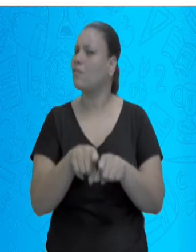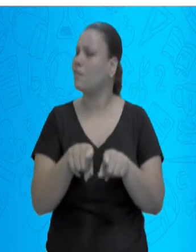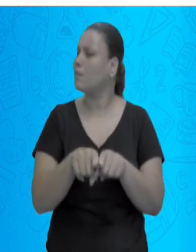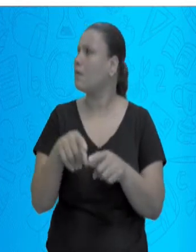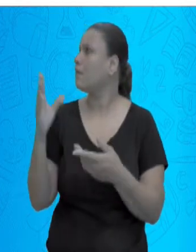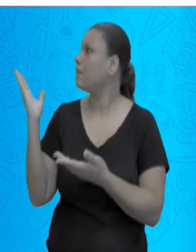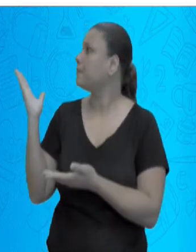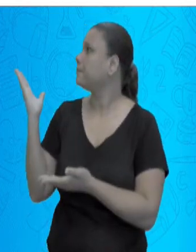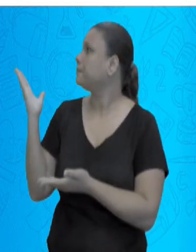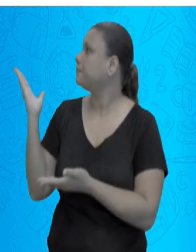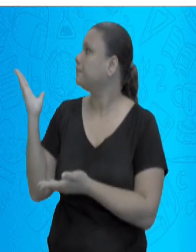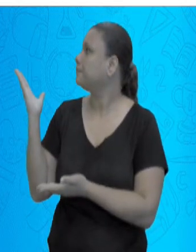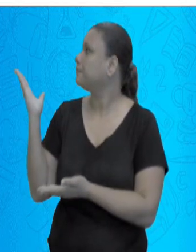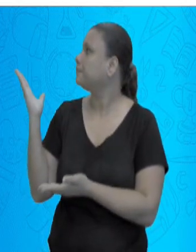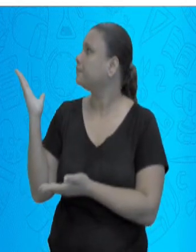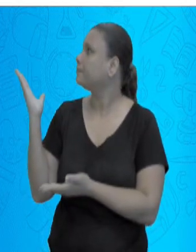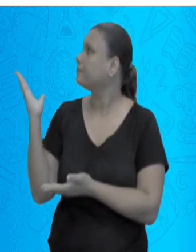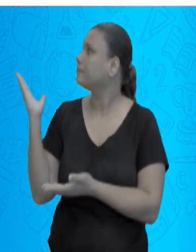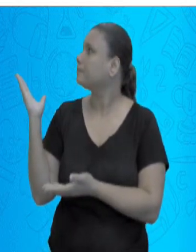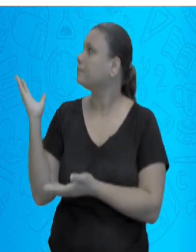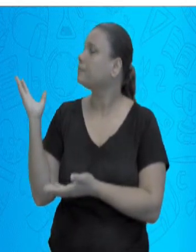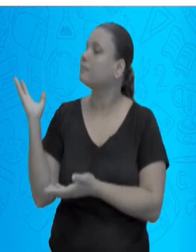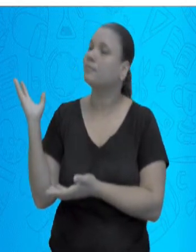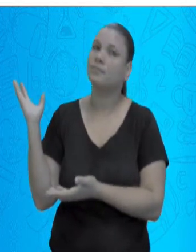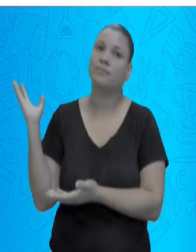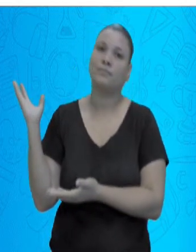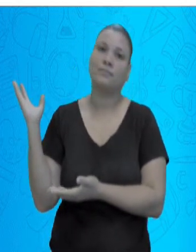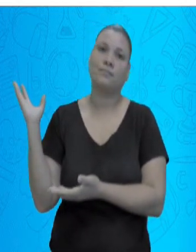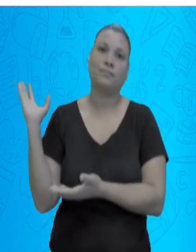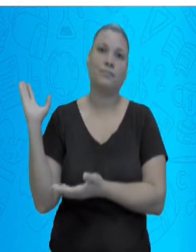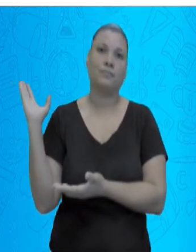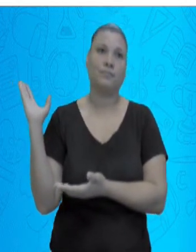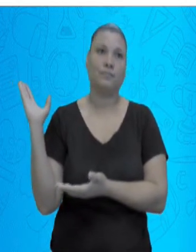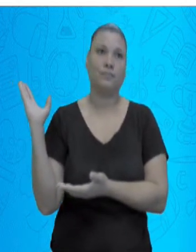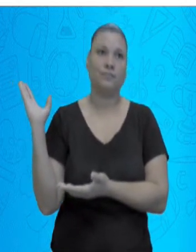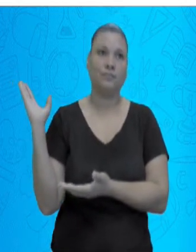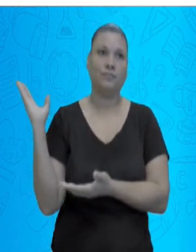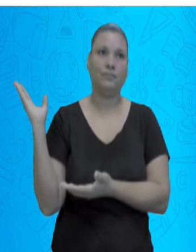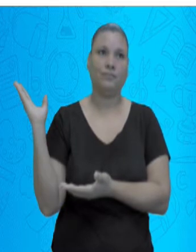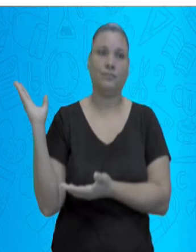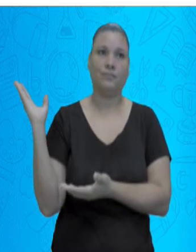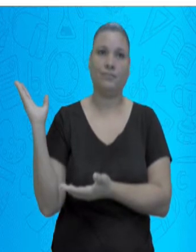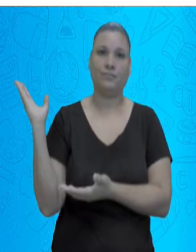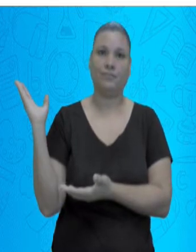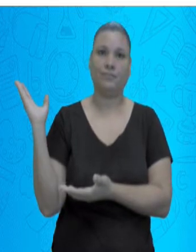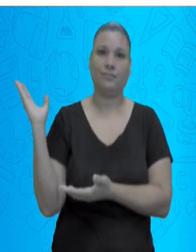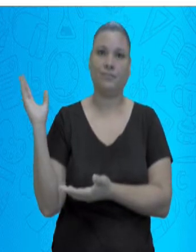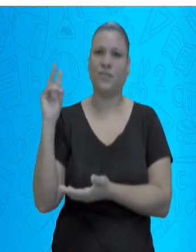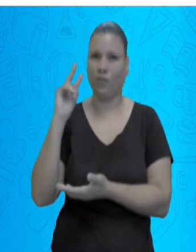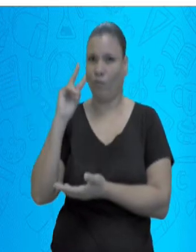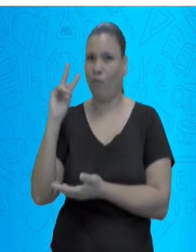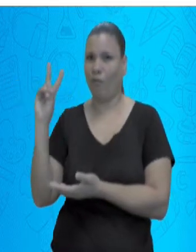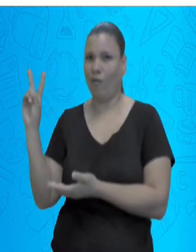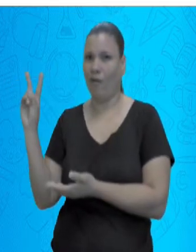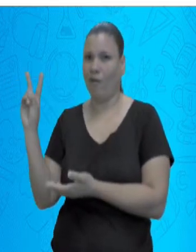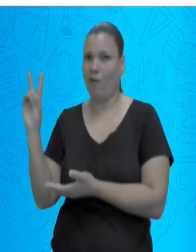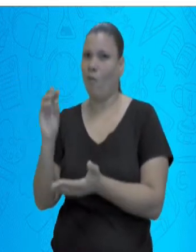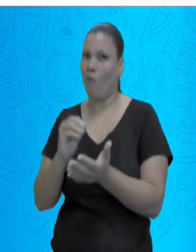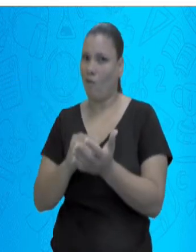monstro. Ó, ó, ó, Aqui a nossa boca desse monstro.